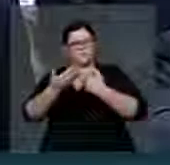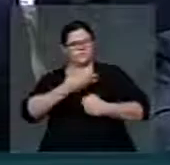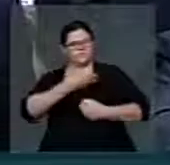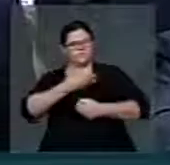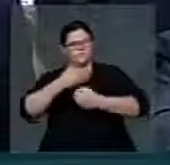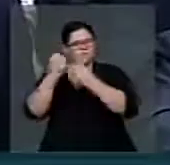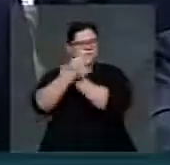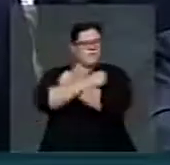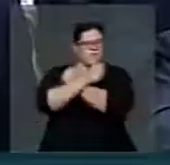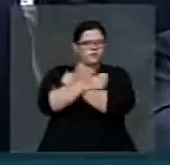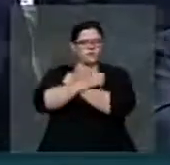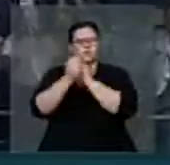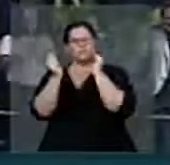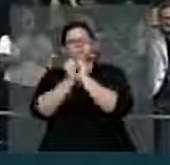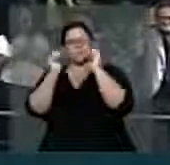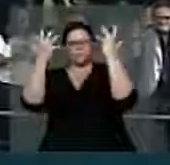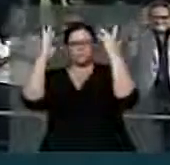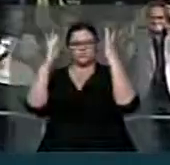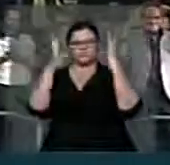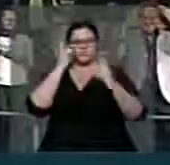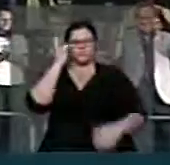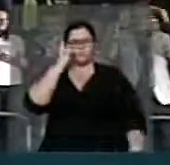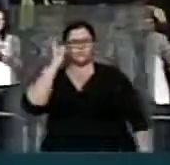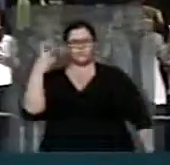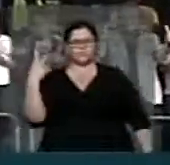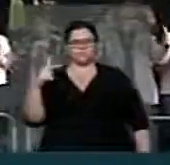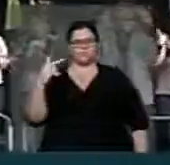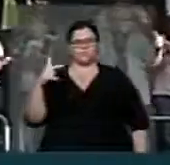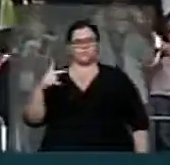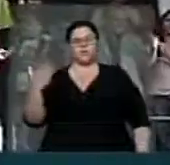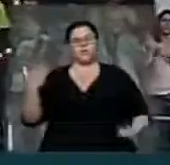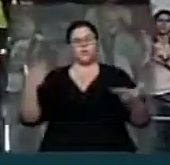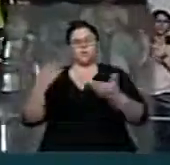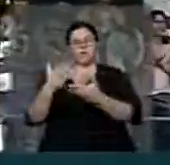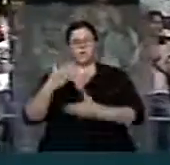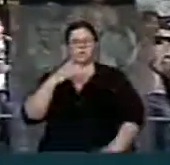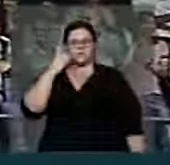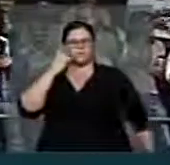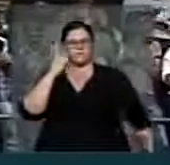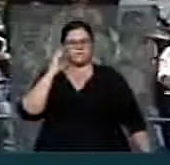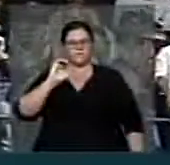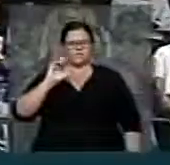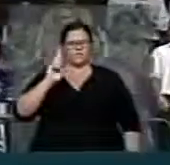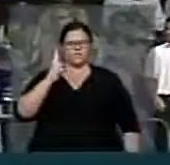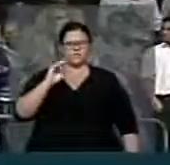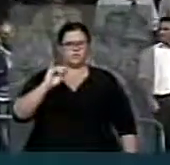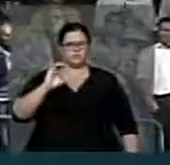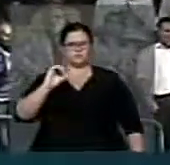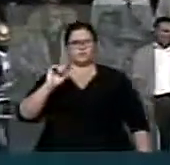Com seu deputado, senhor Luzardo. Com a palavra, deputado Chico Alencar.